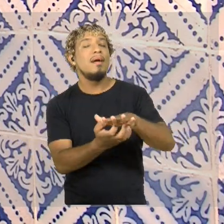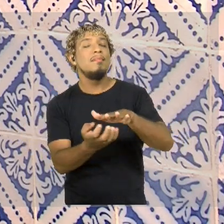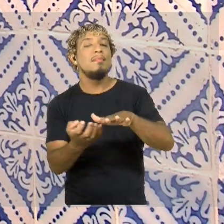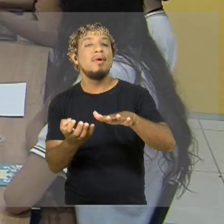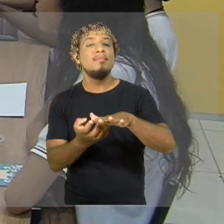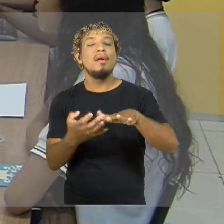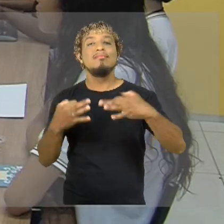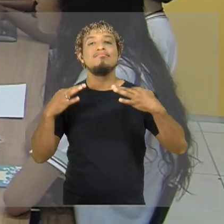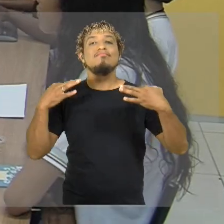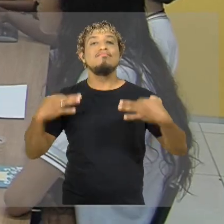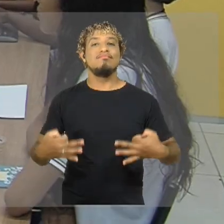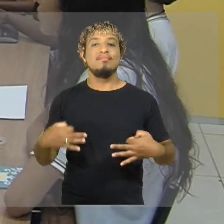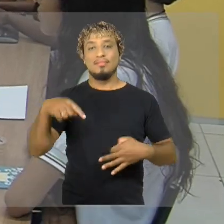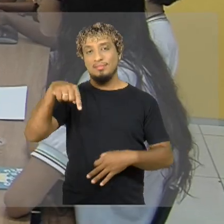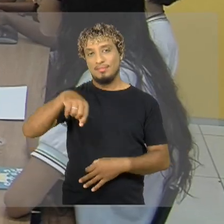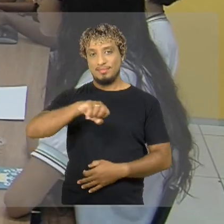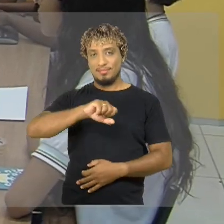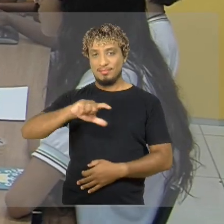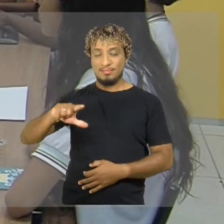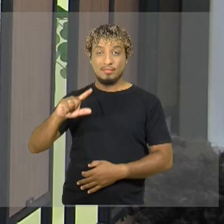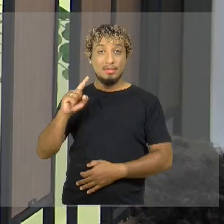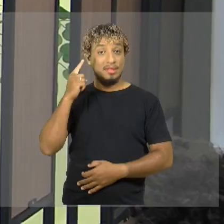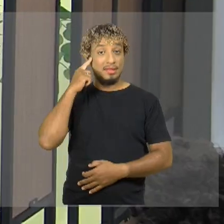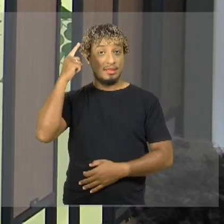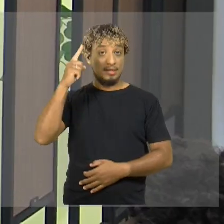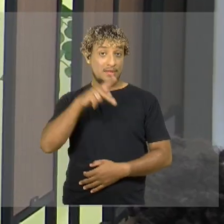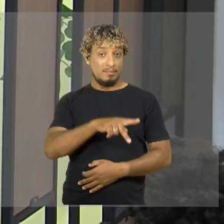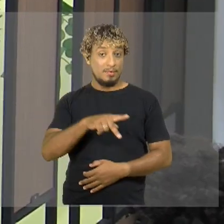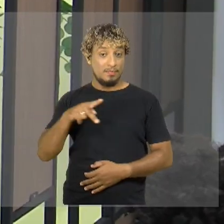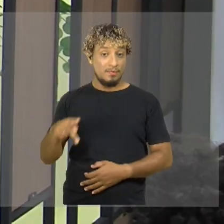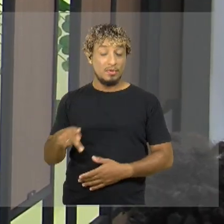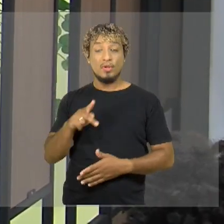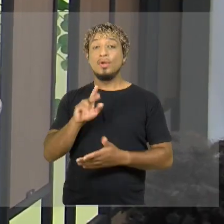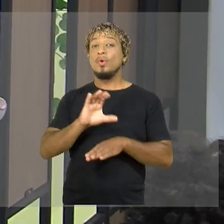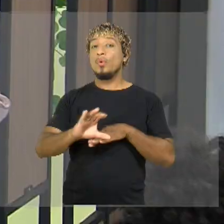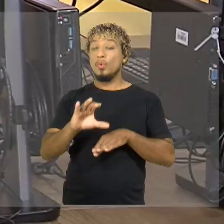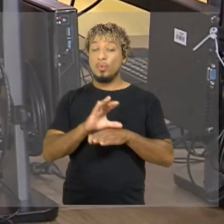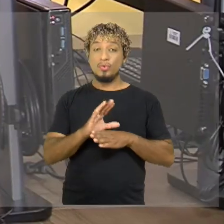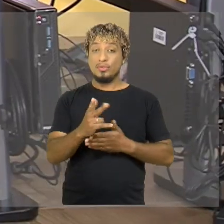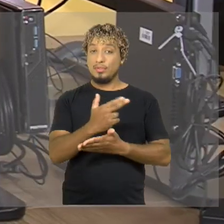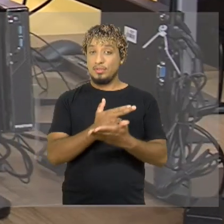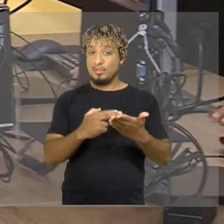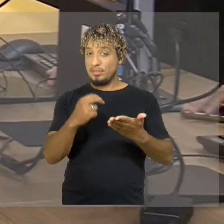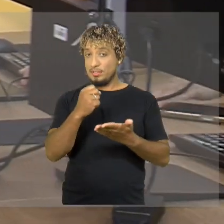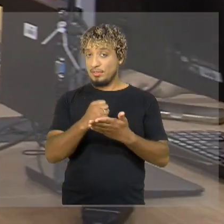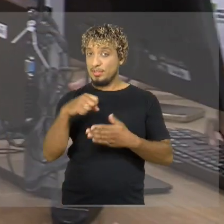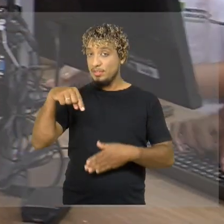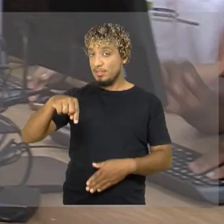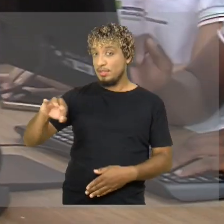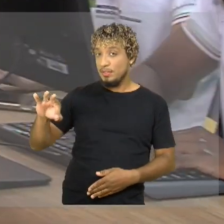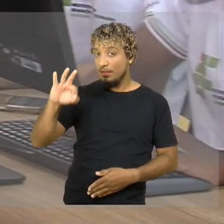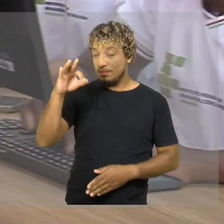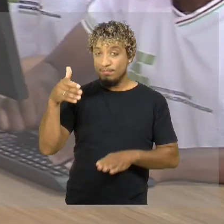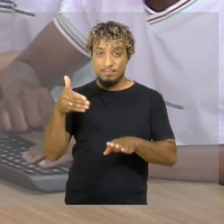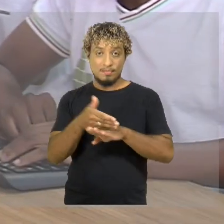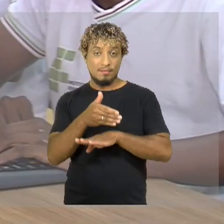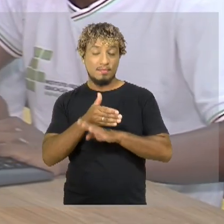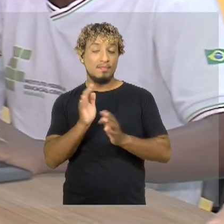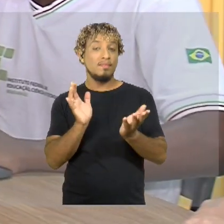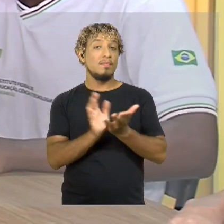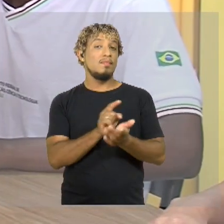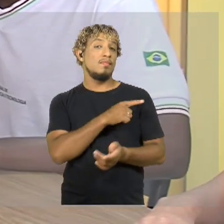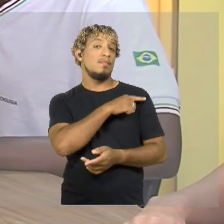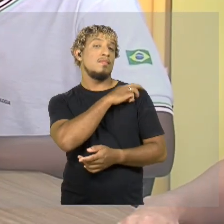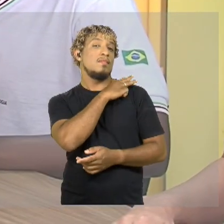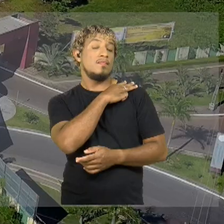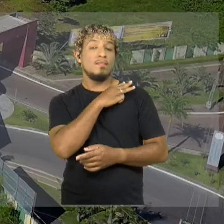de São Luís. A ideia foi de uma professora do curso de design da UFMA, com a participação de alunos do ensino médio